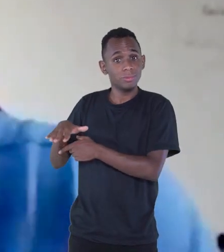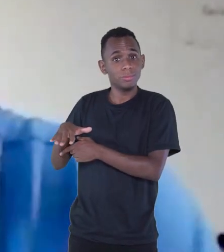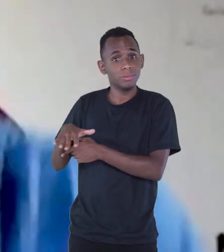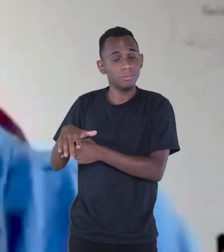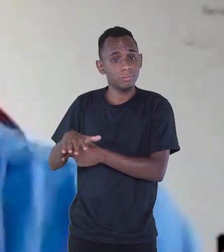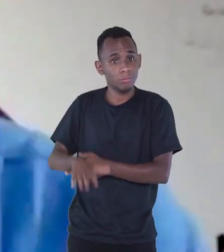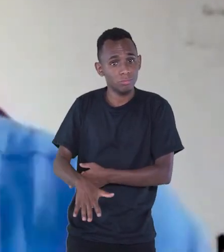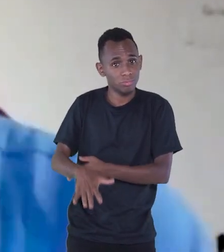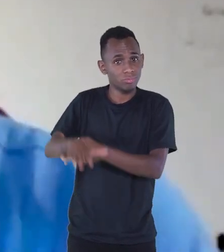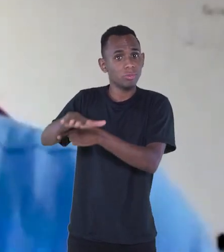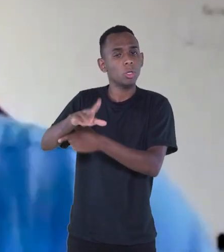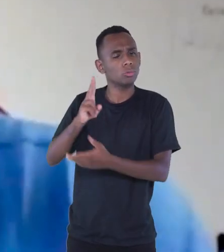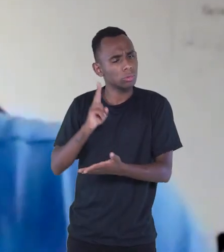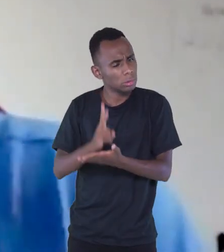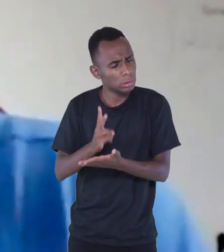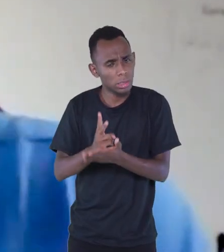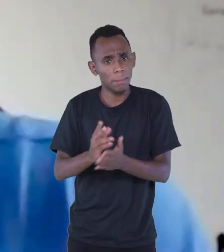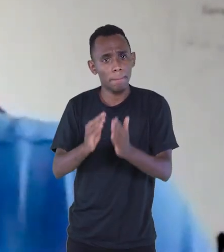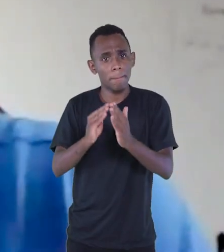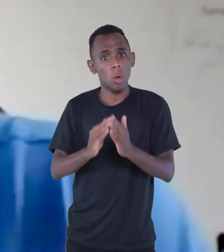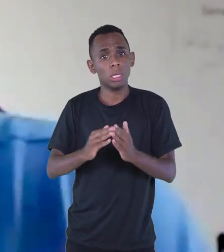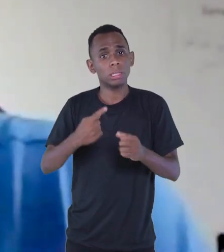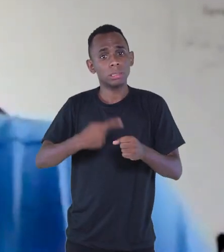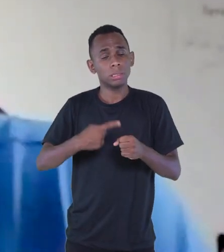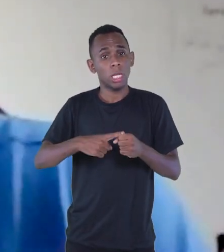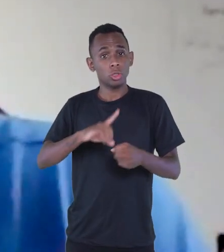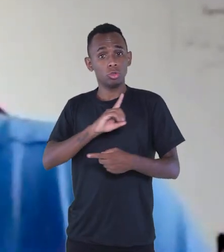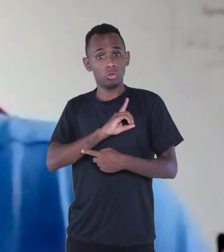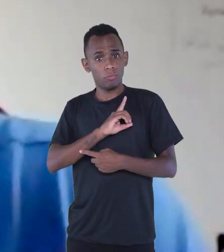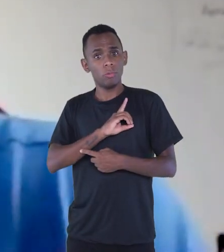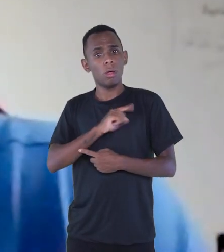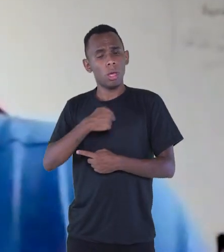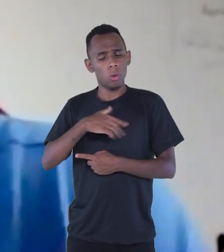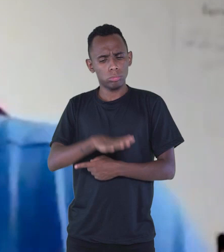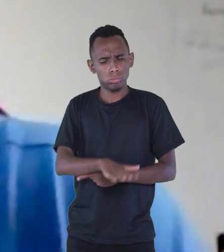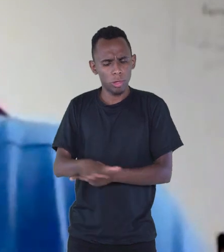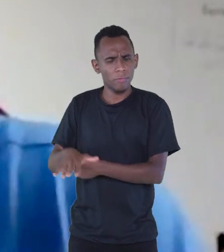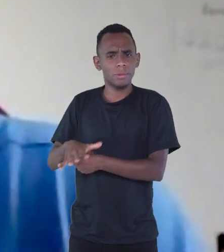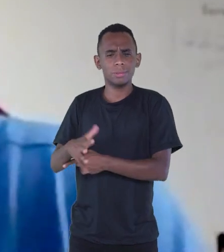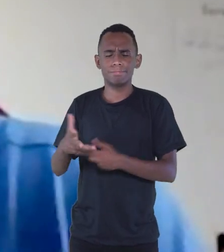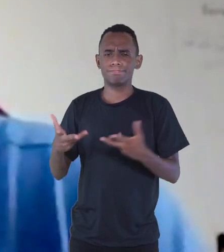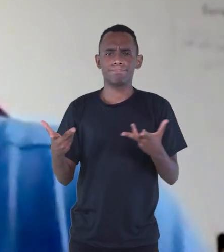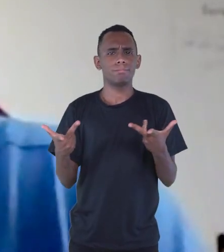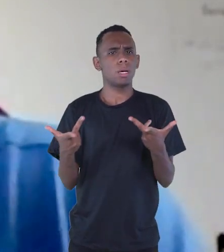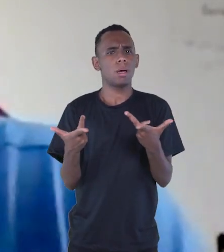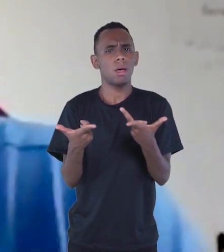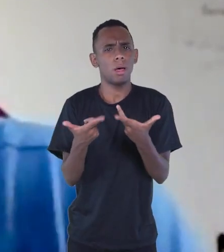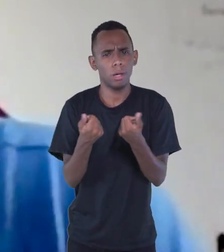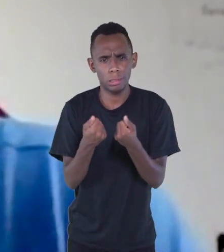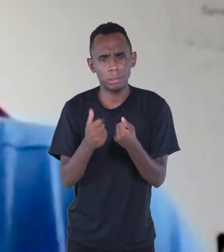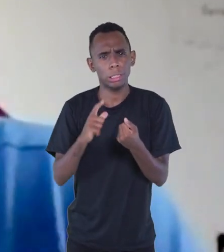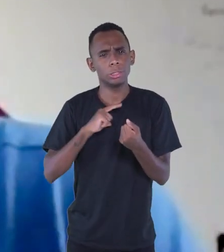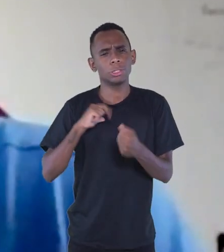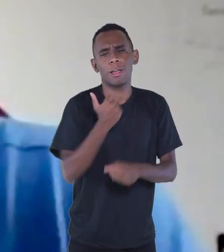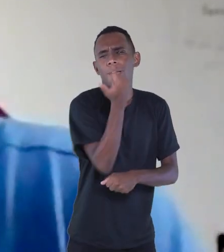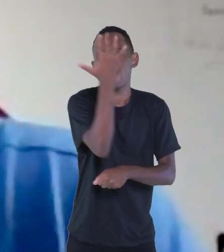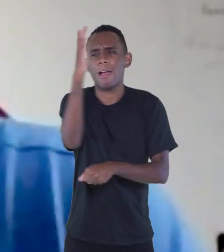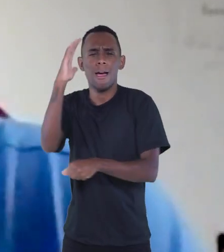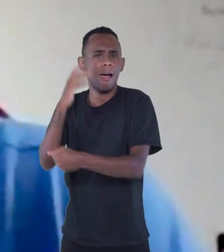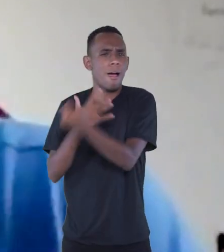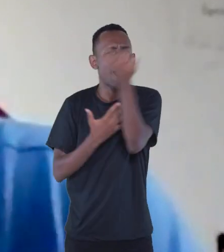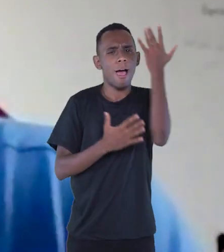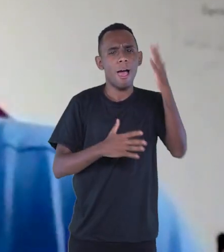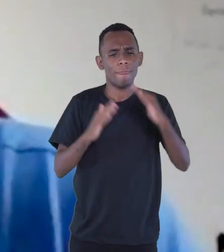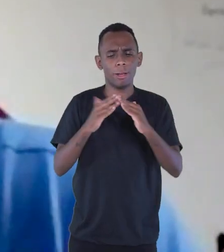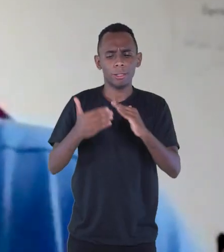Divinópolis, no interior, e eu tive uma infância muito rica, aquela infância com árvores, com quintais,